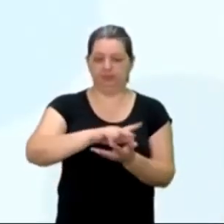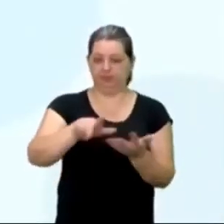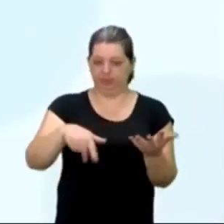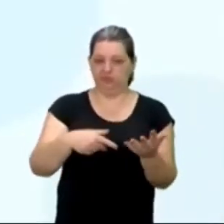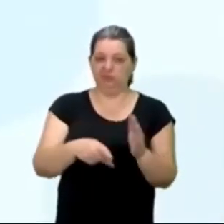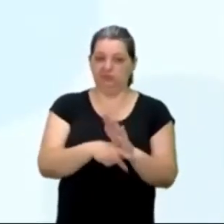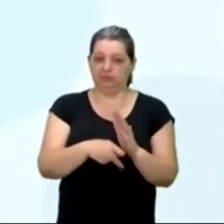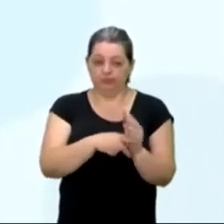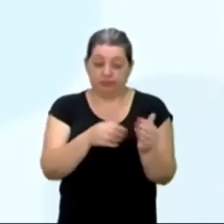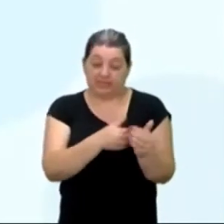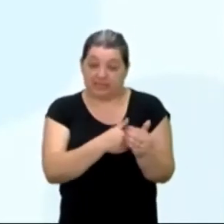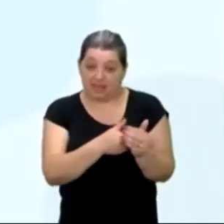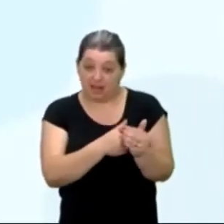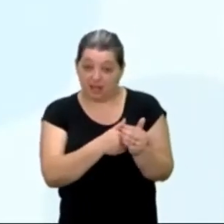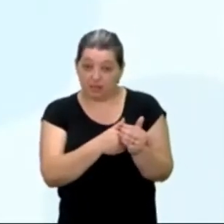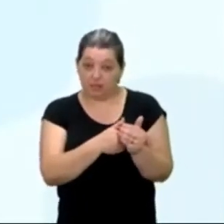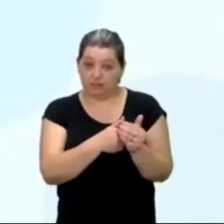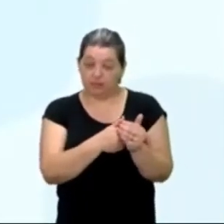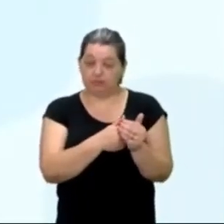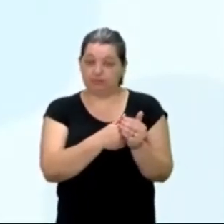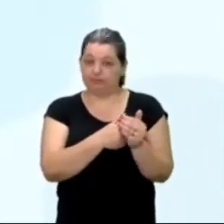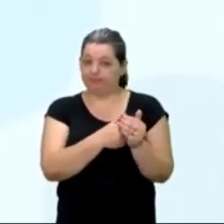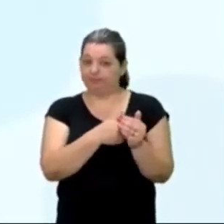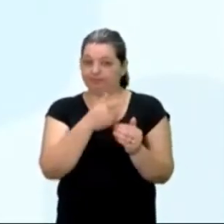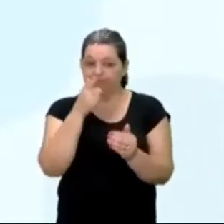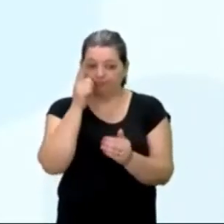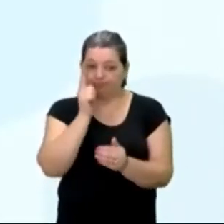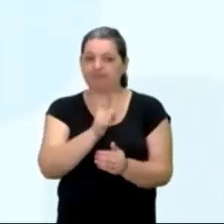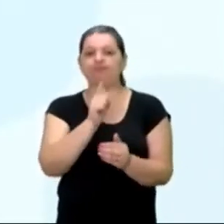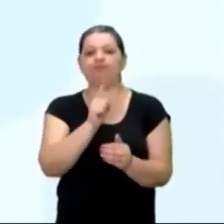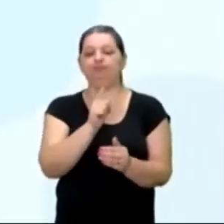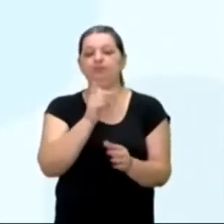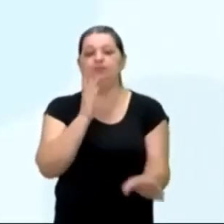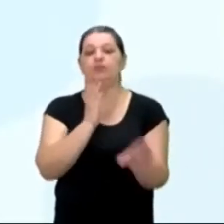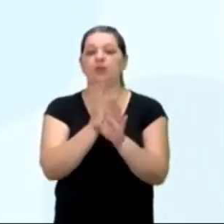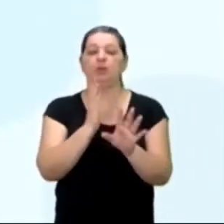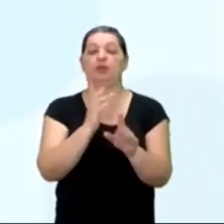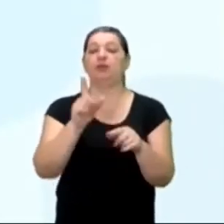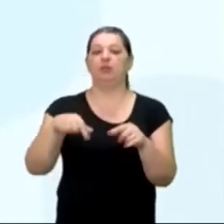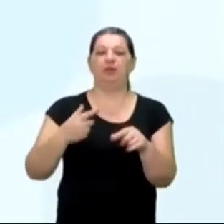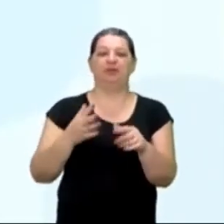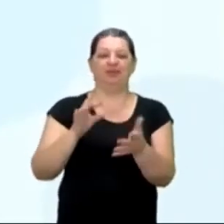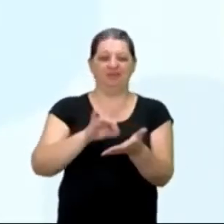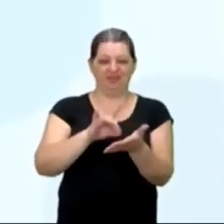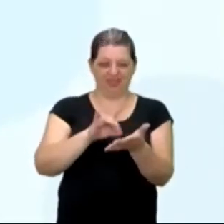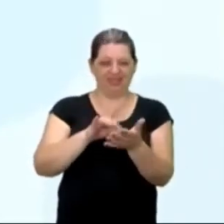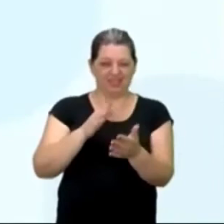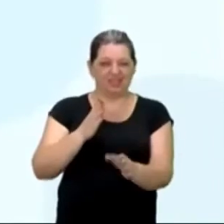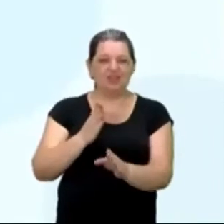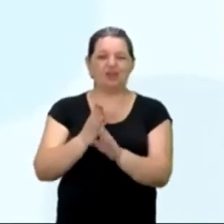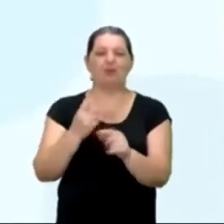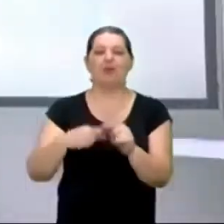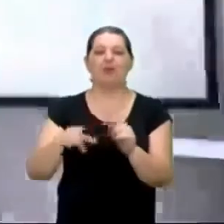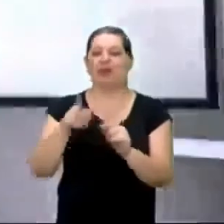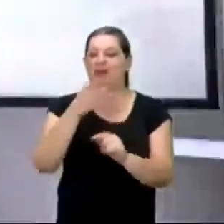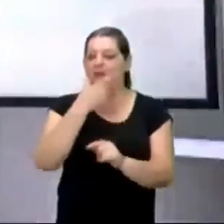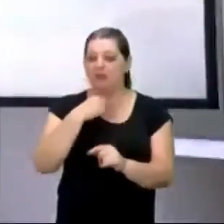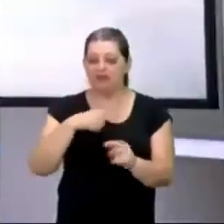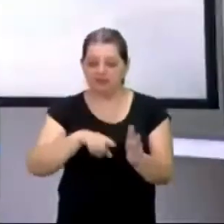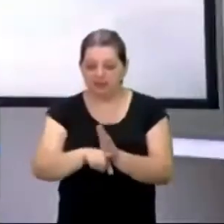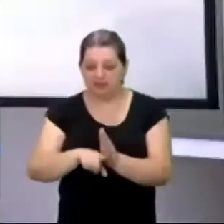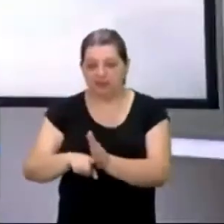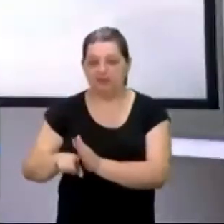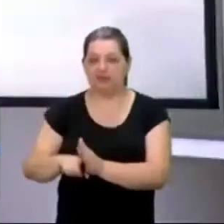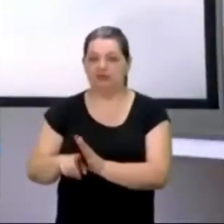mistério em que quem é o verdadeiro vilão é o detetive. Há livros de mistério em que o verdadeiro vilão é